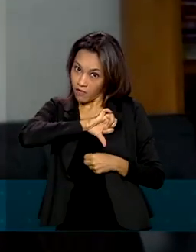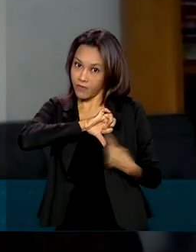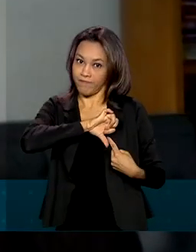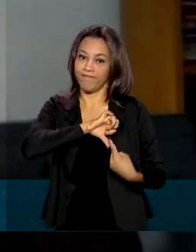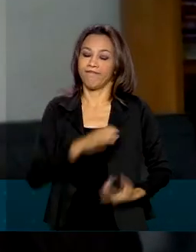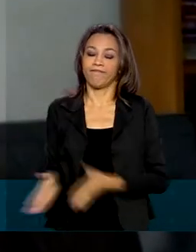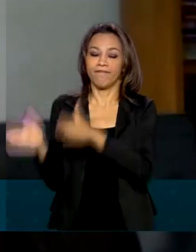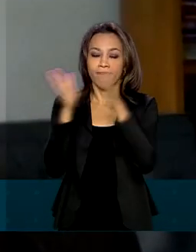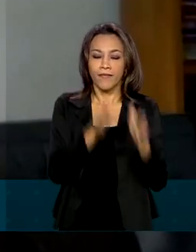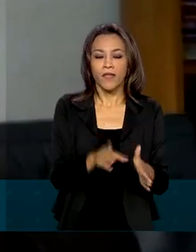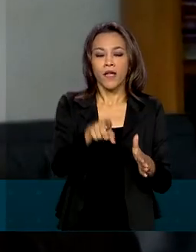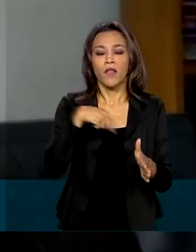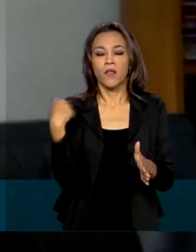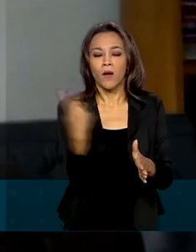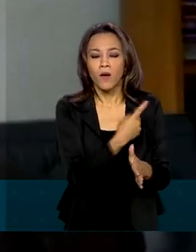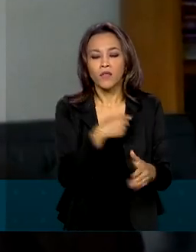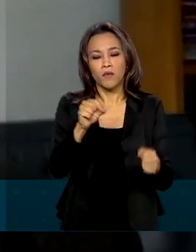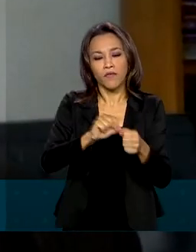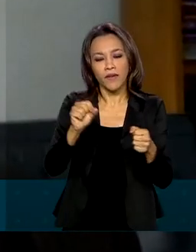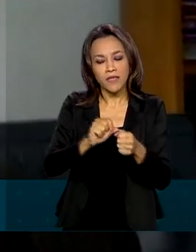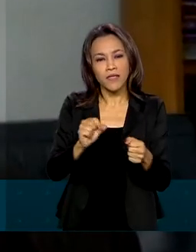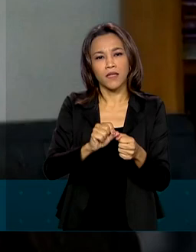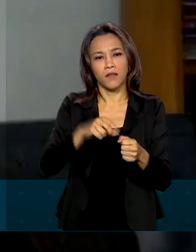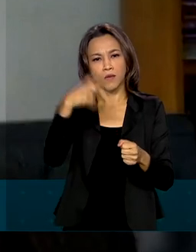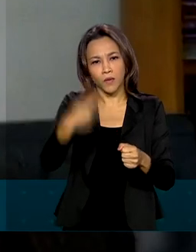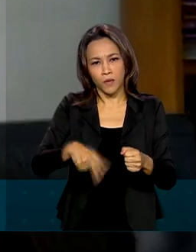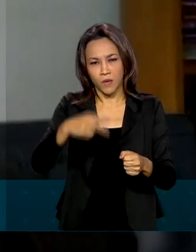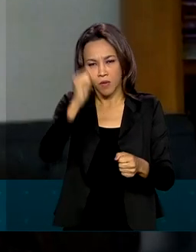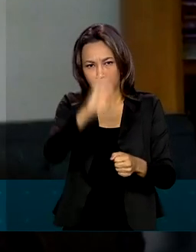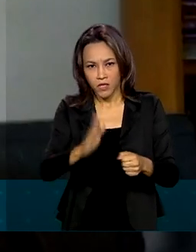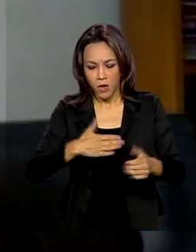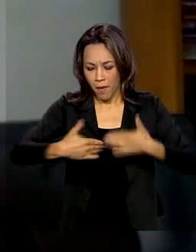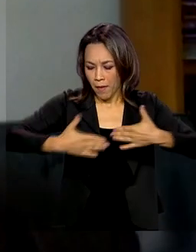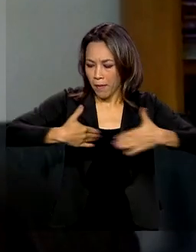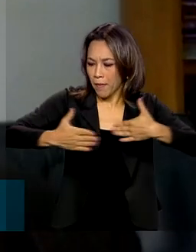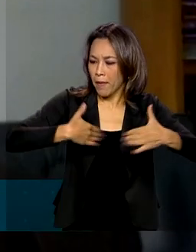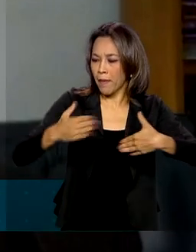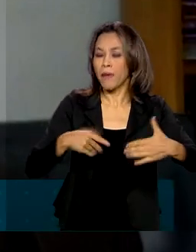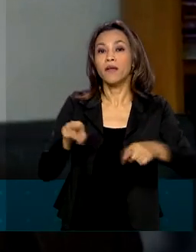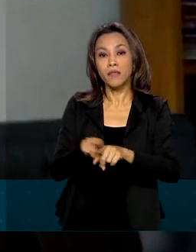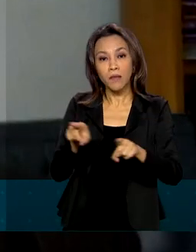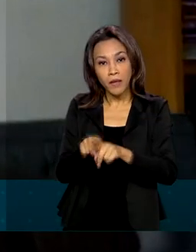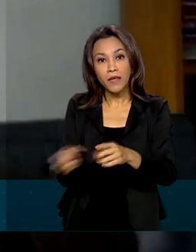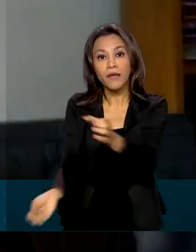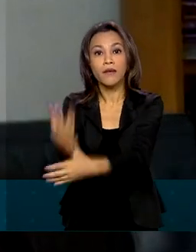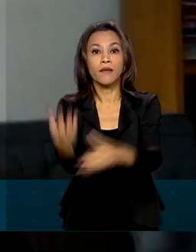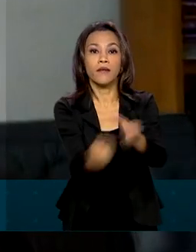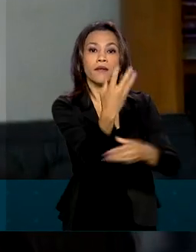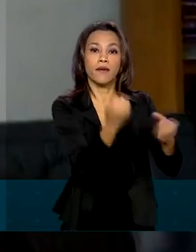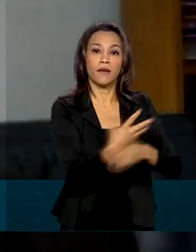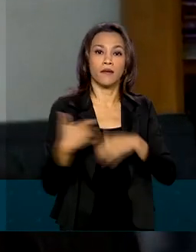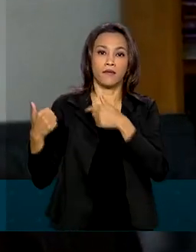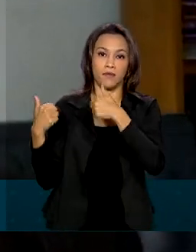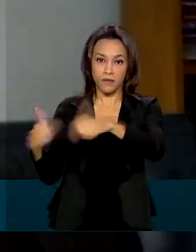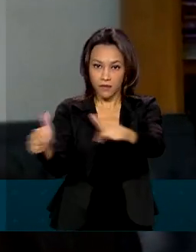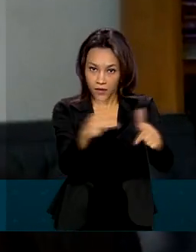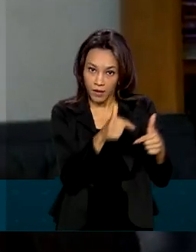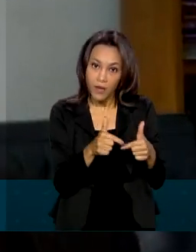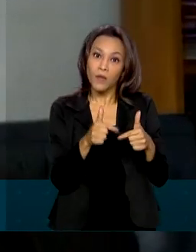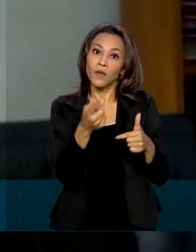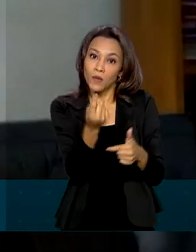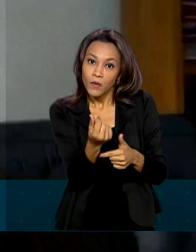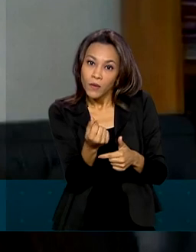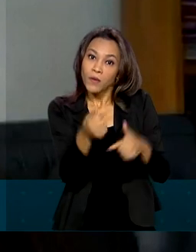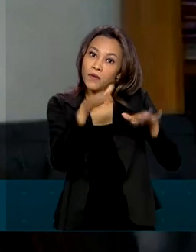nós estamos produzindo internamente e estamos gerando emprego internamente, portanto, a renda fica no país e